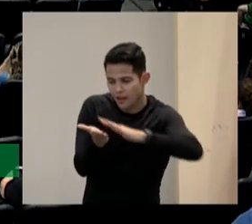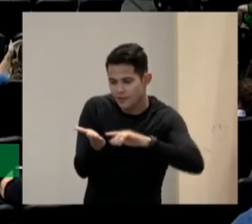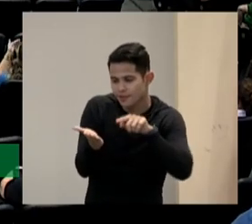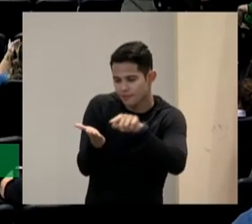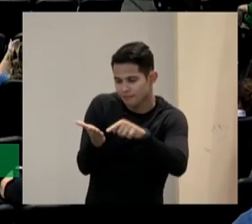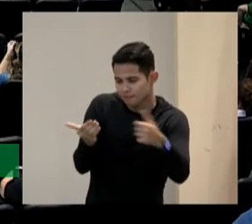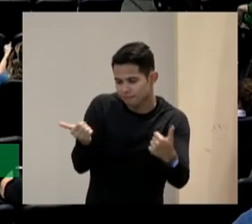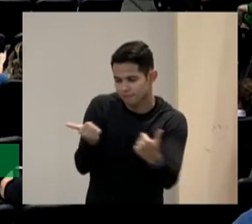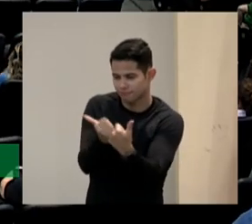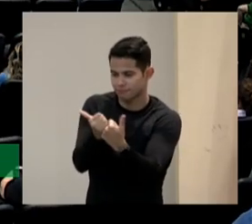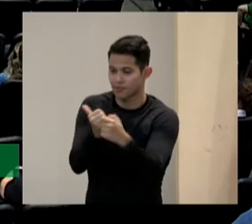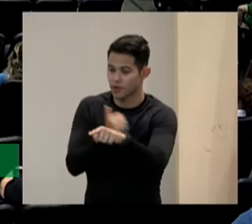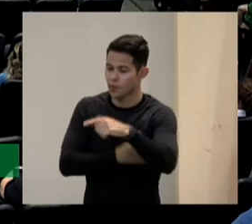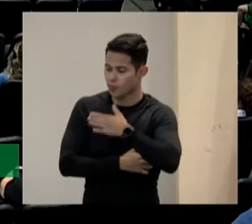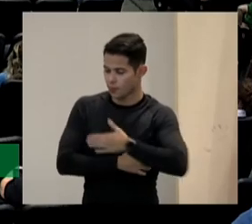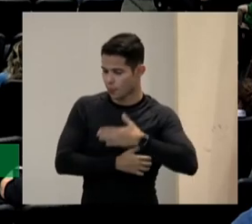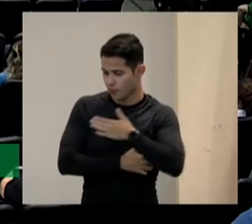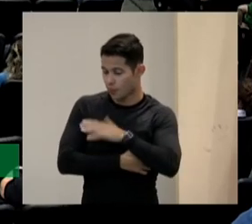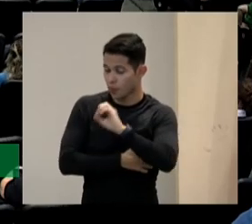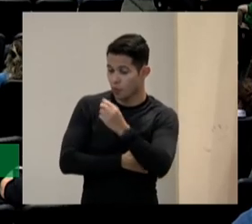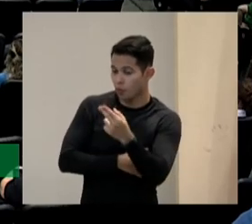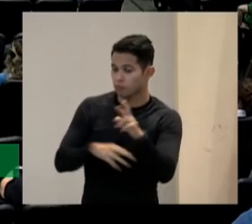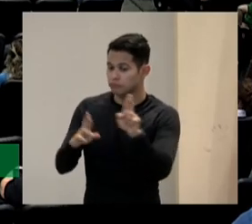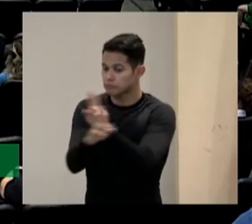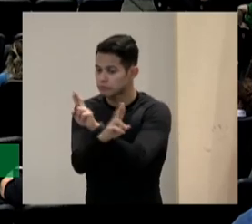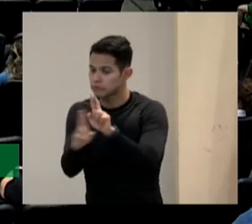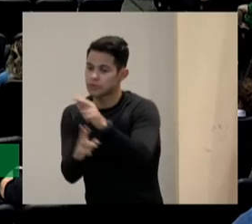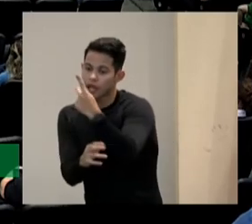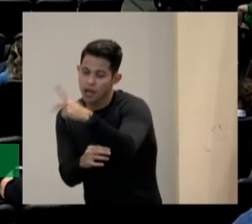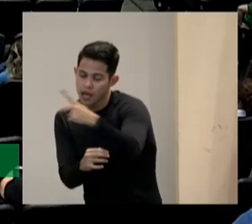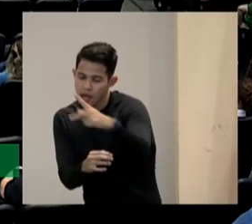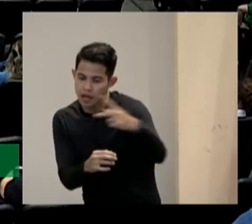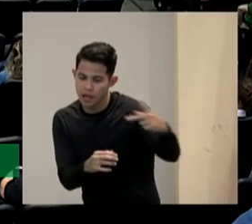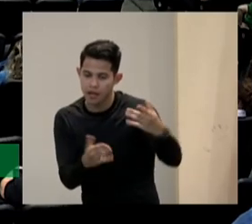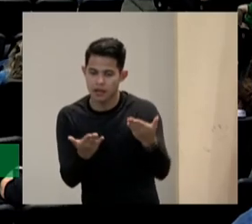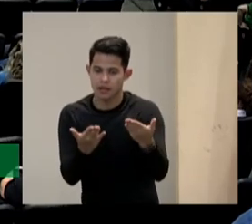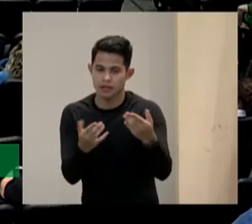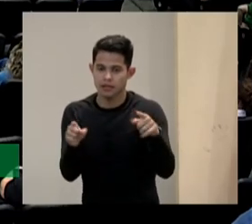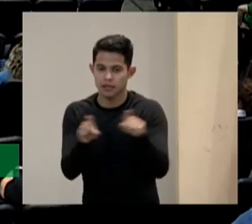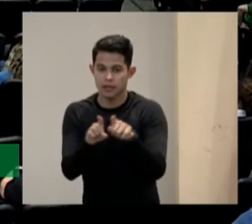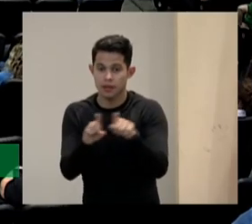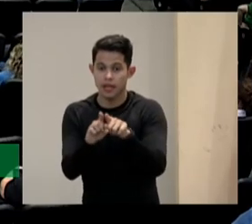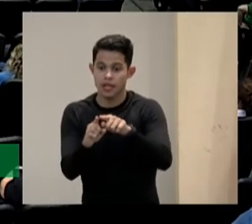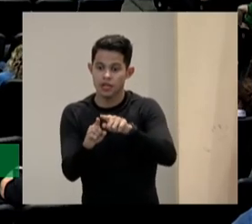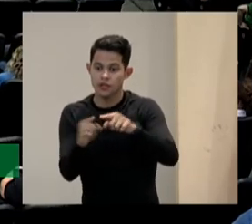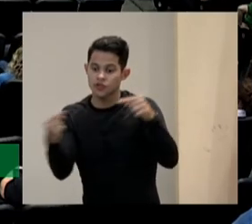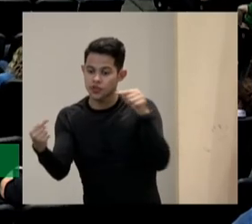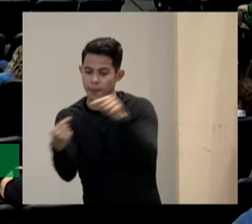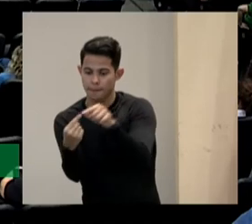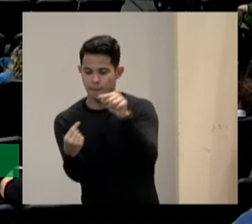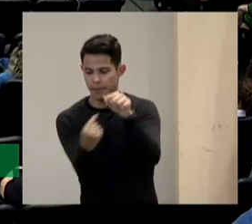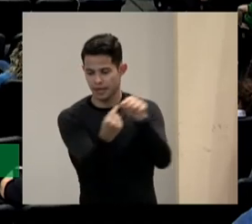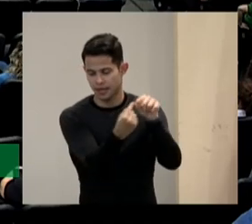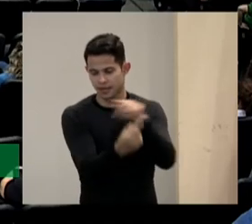realmente operativas para eles ou que sejam de aplicação para eles